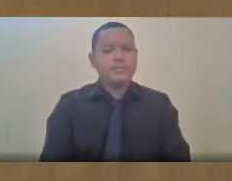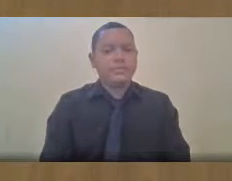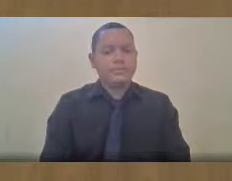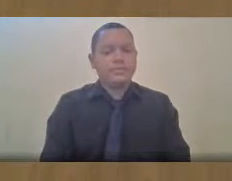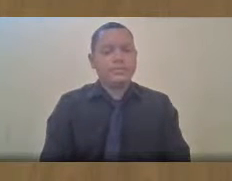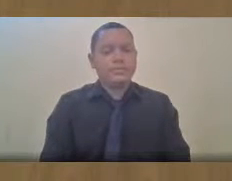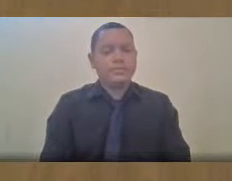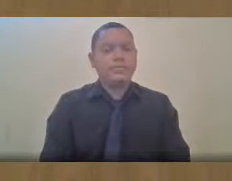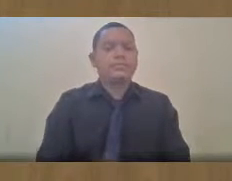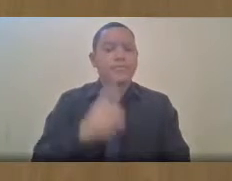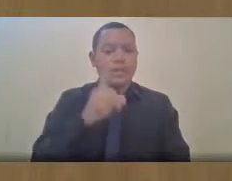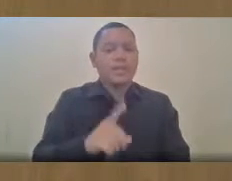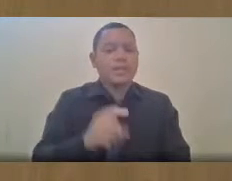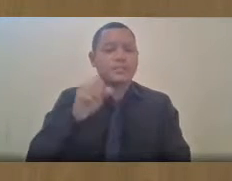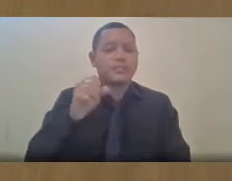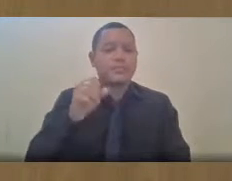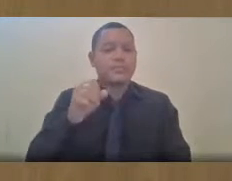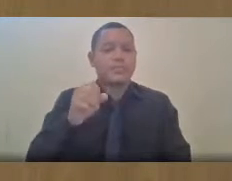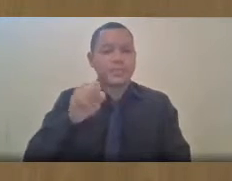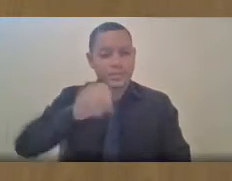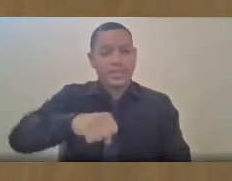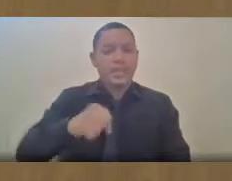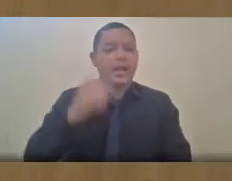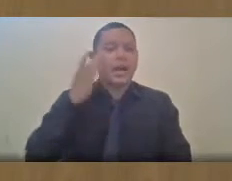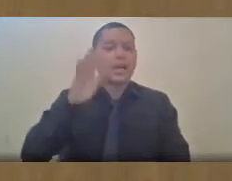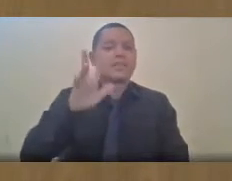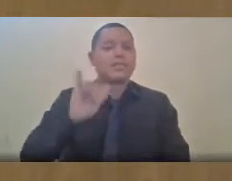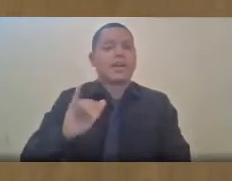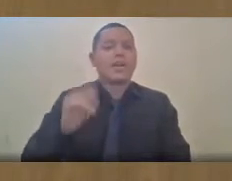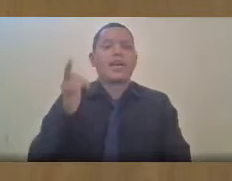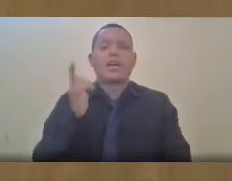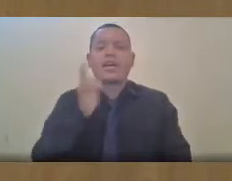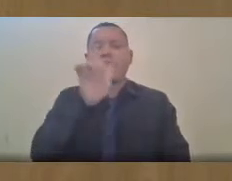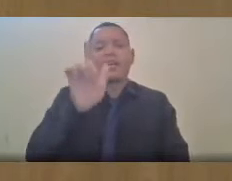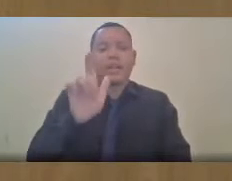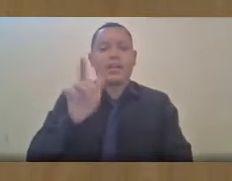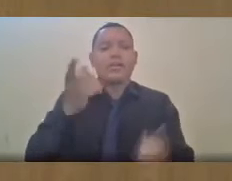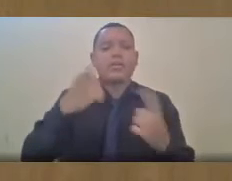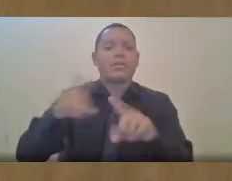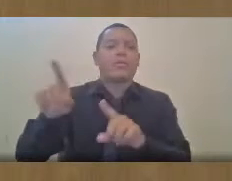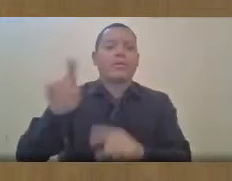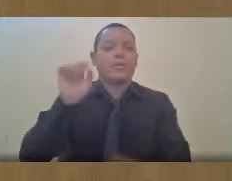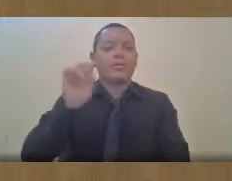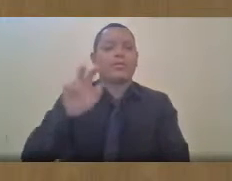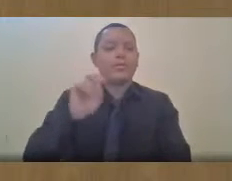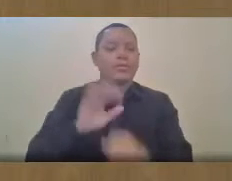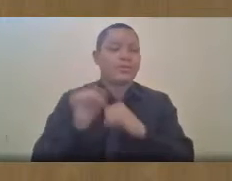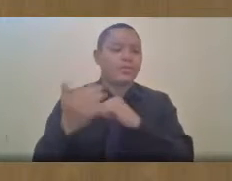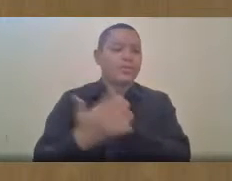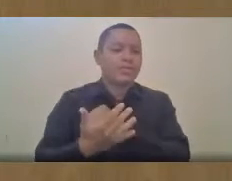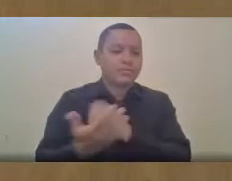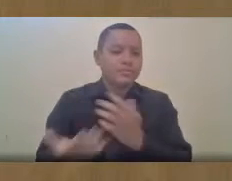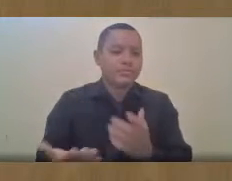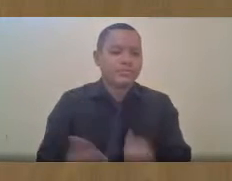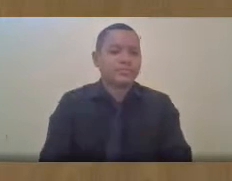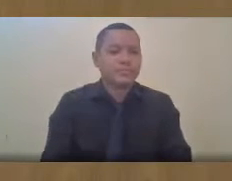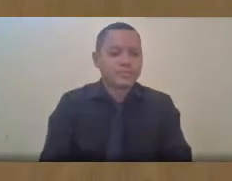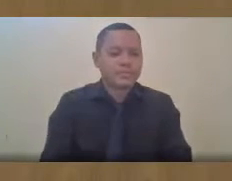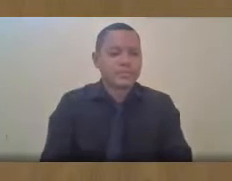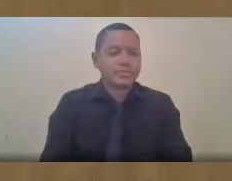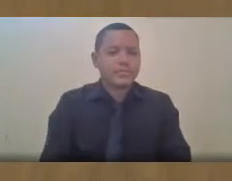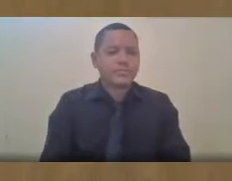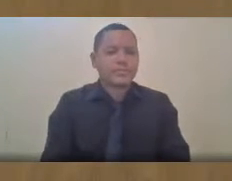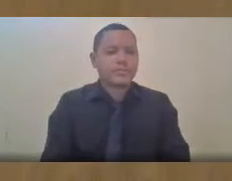vencer o vírus do Covid-19. Só assim vai se vencer